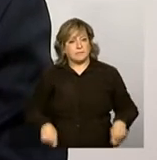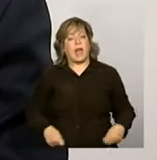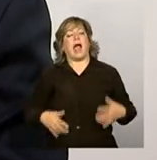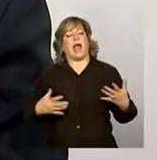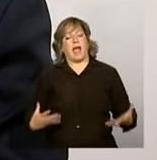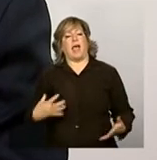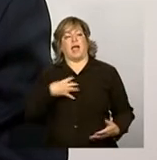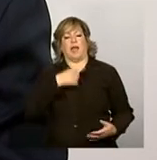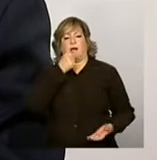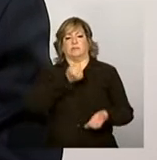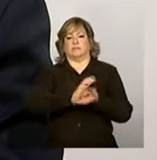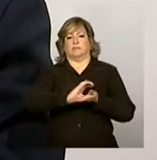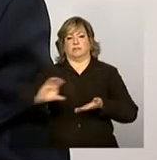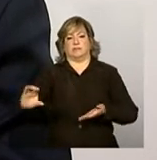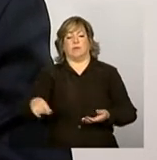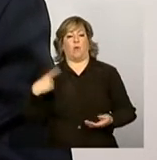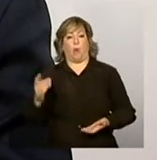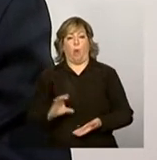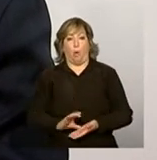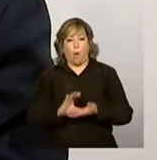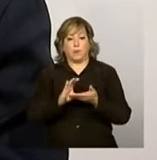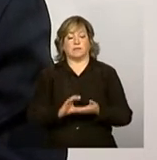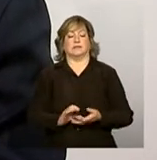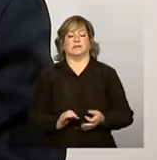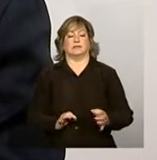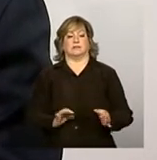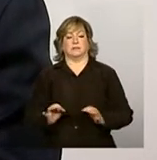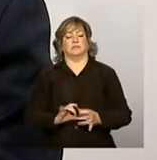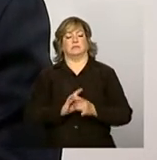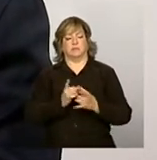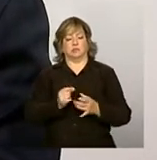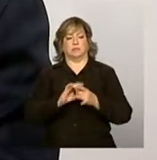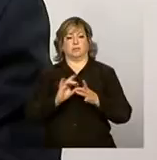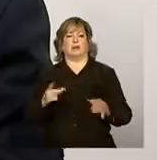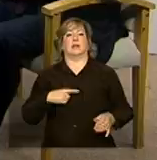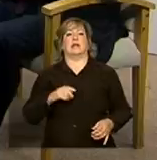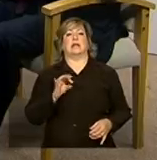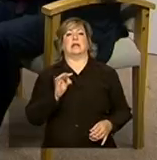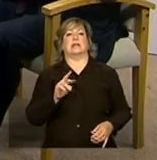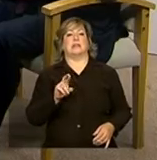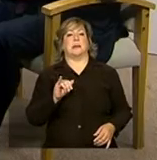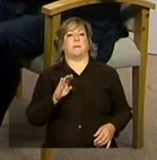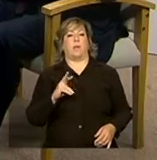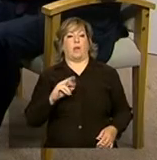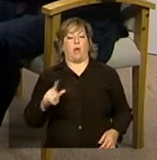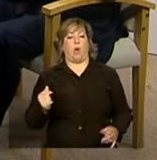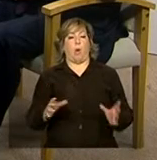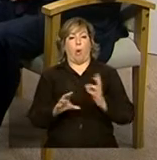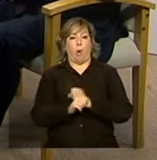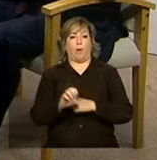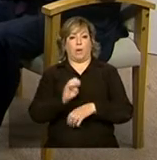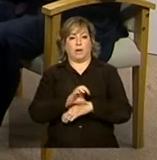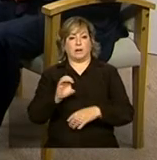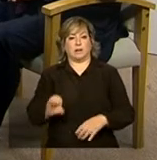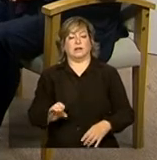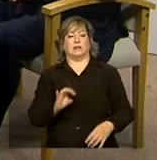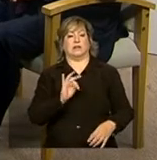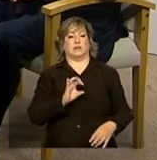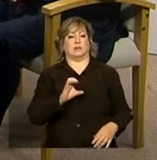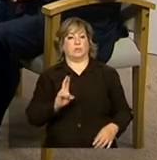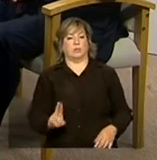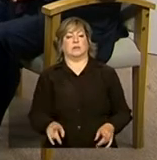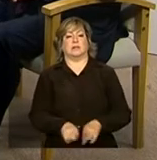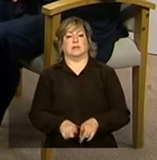o Conselho, que você vai conseguir convencer o Tribunal de Contas do Estado, o Tribunal de Contas da União, a Secretaria,